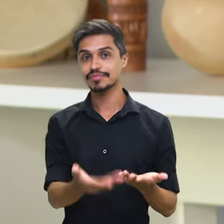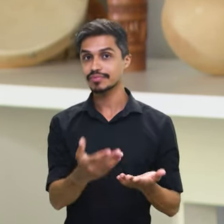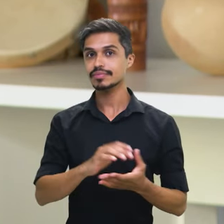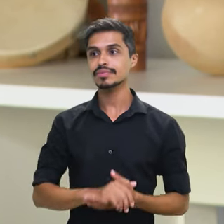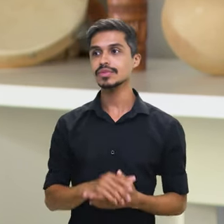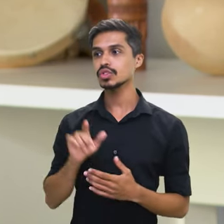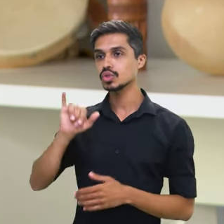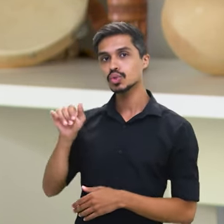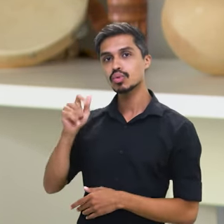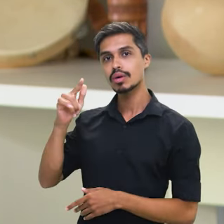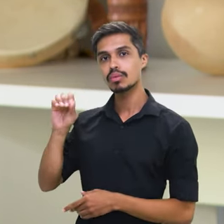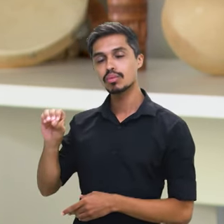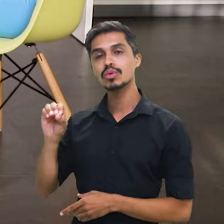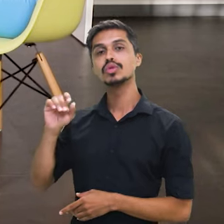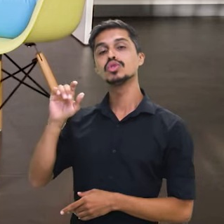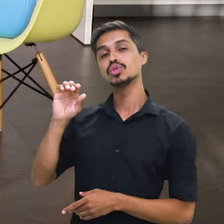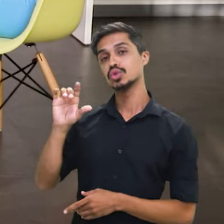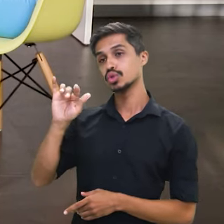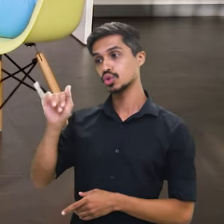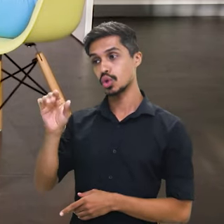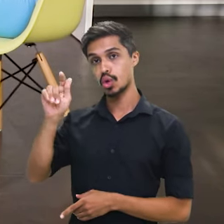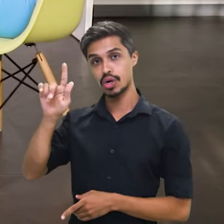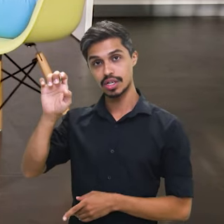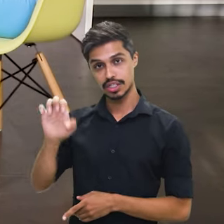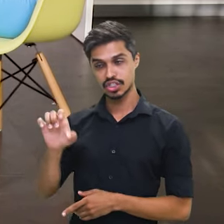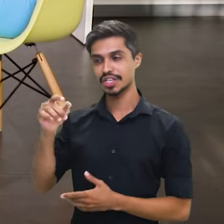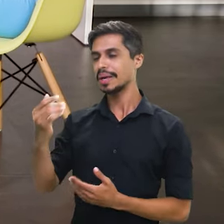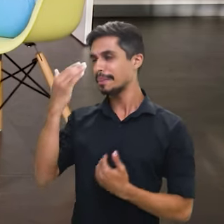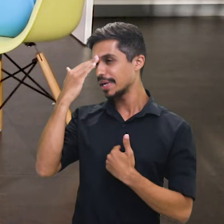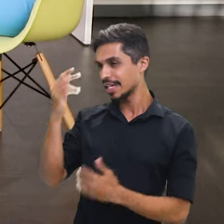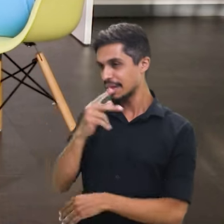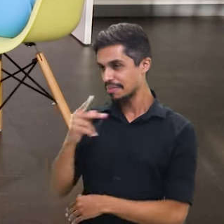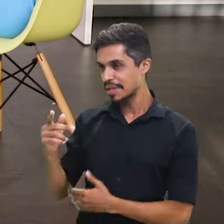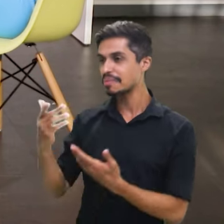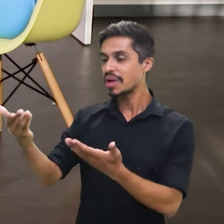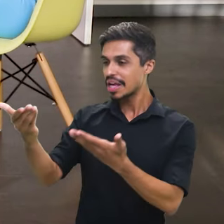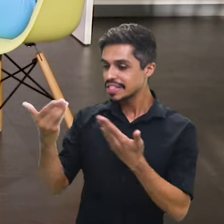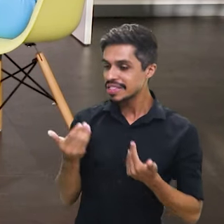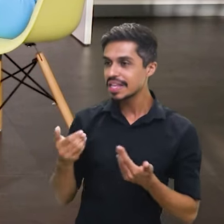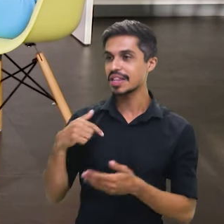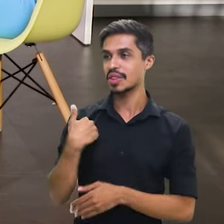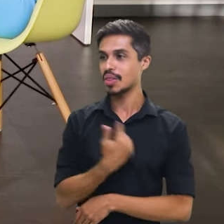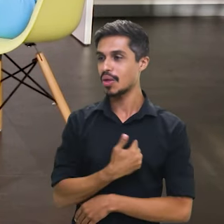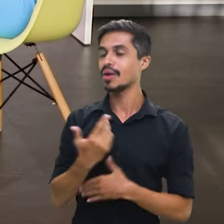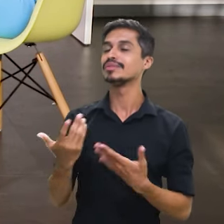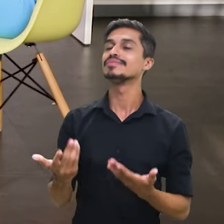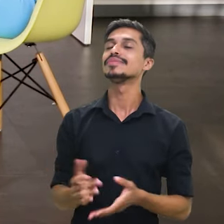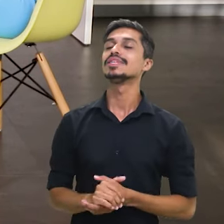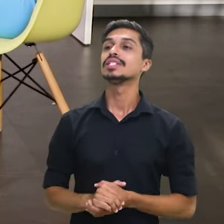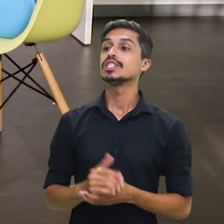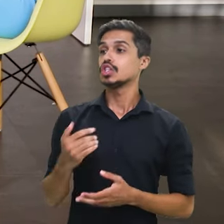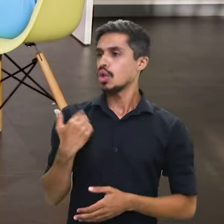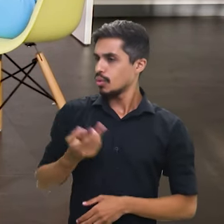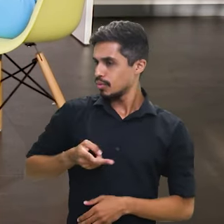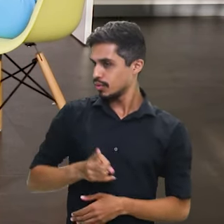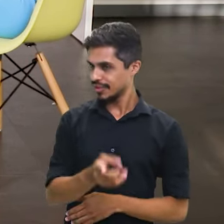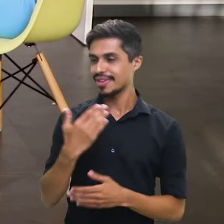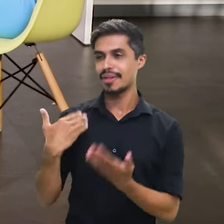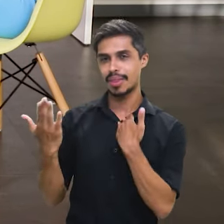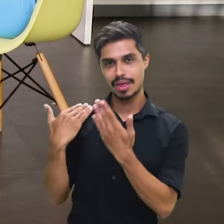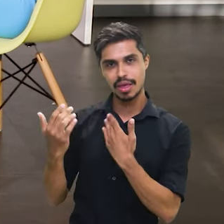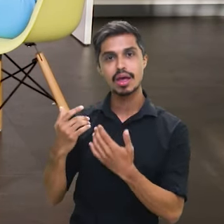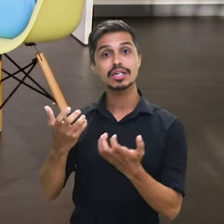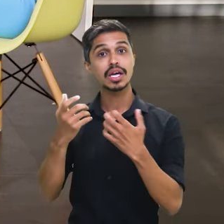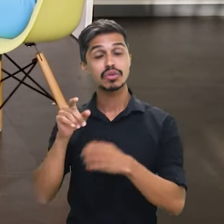Palmares, o João Jorge. Mais uma vez, né, presidente? Muito obrigada por nos receber. A gente continua aqui